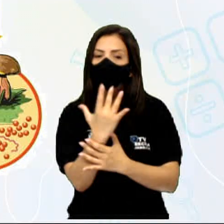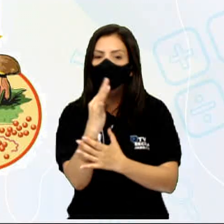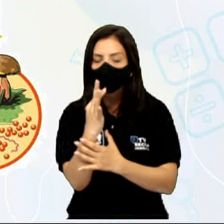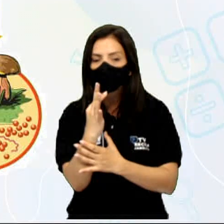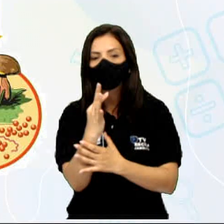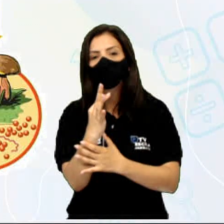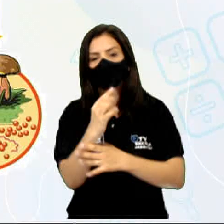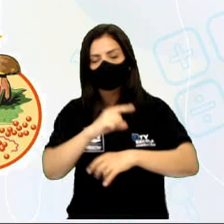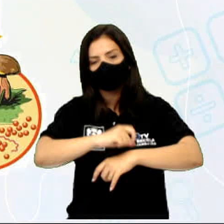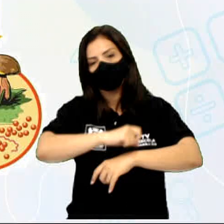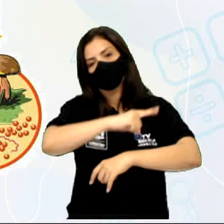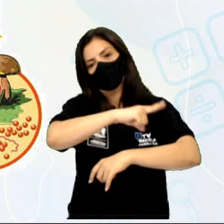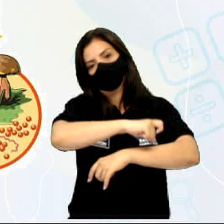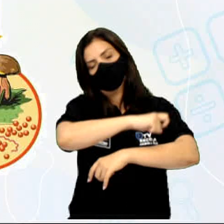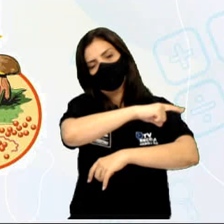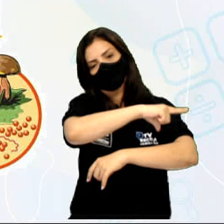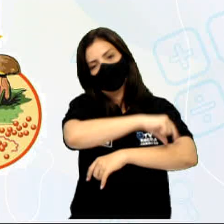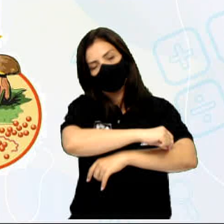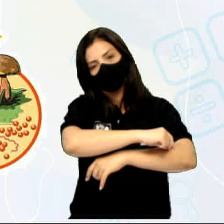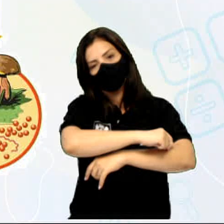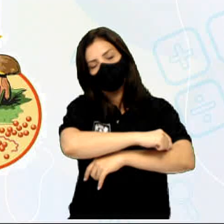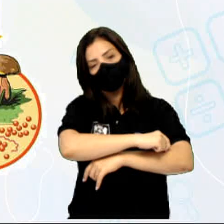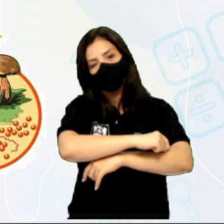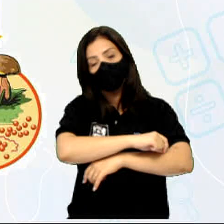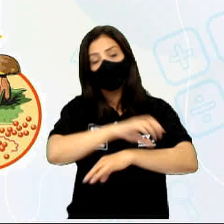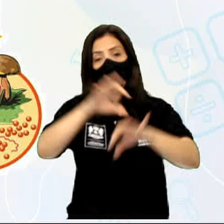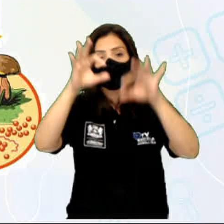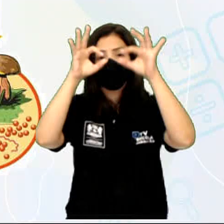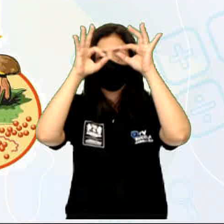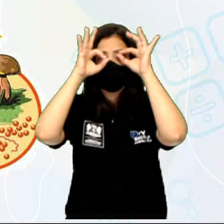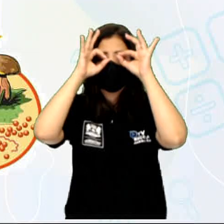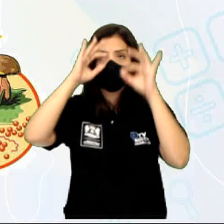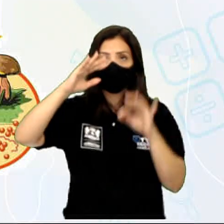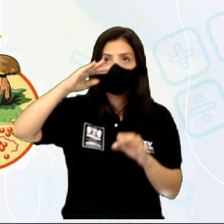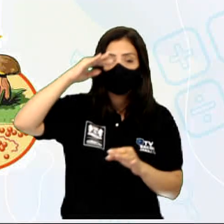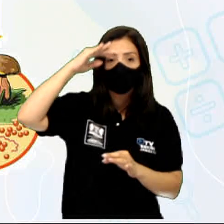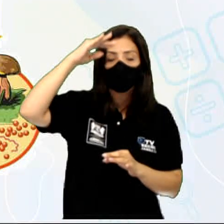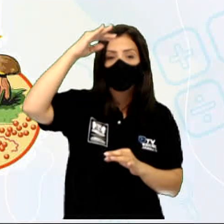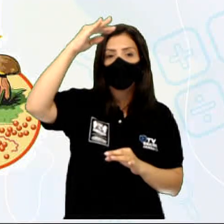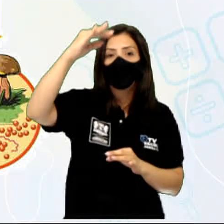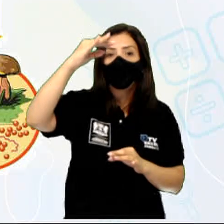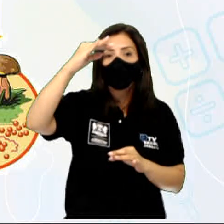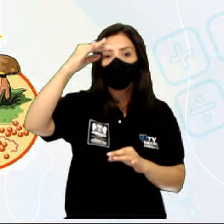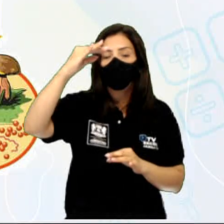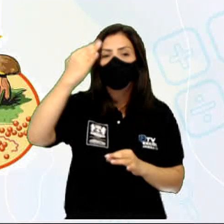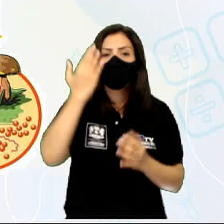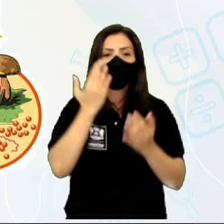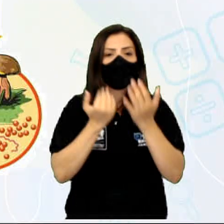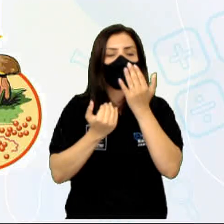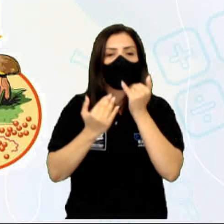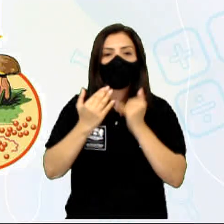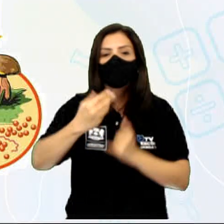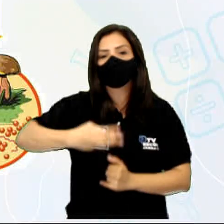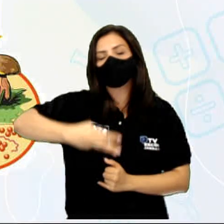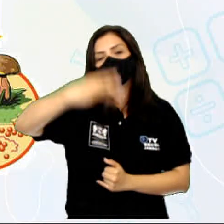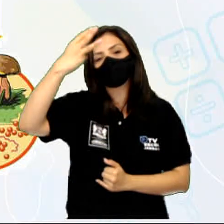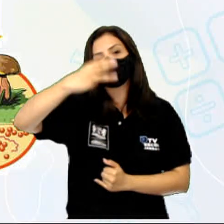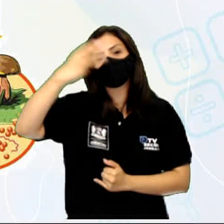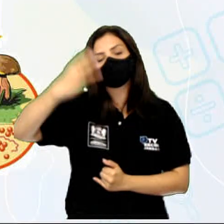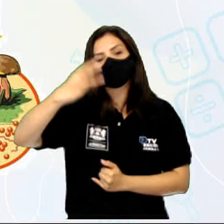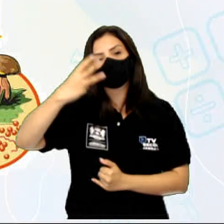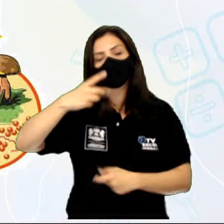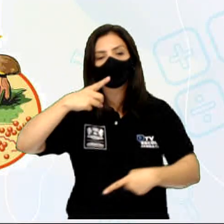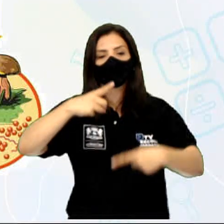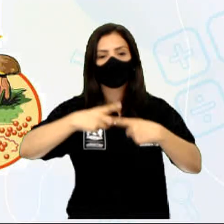coruja, ela está lá no topo. Ela é um consumidor terciário. Por quê? Porque ela